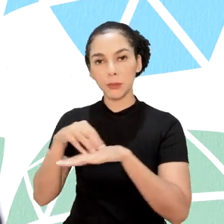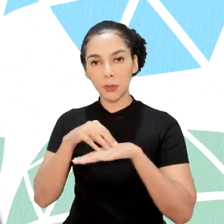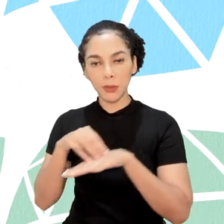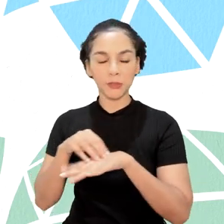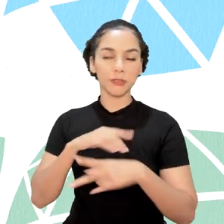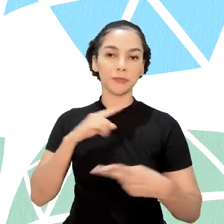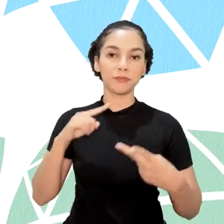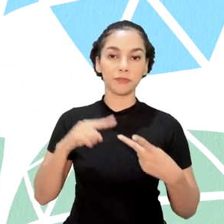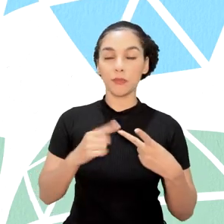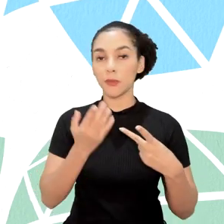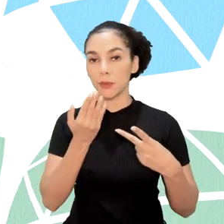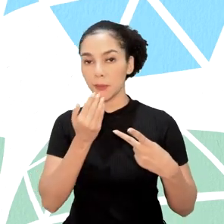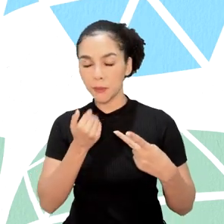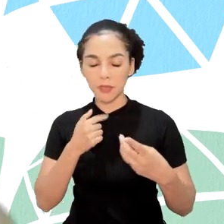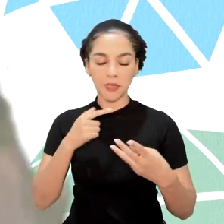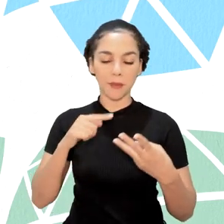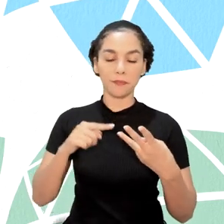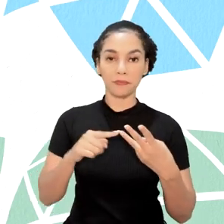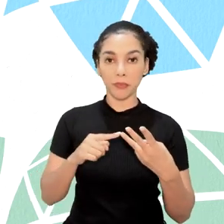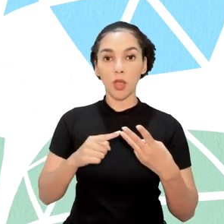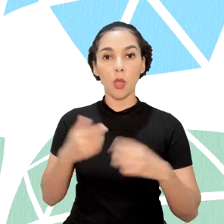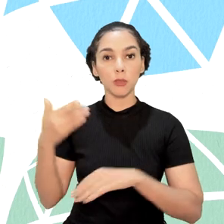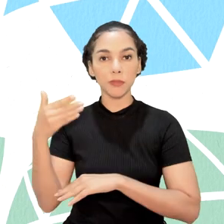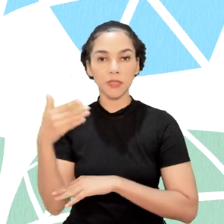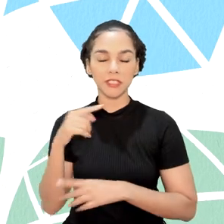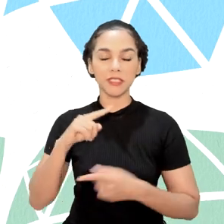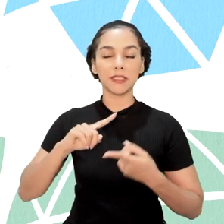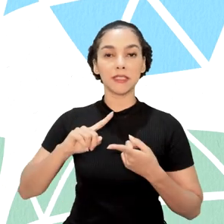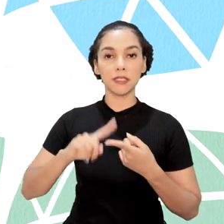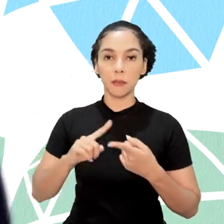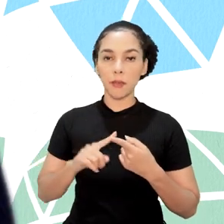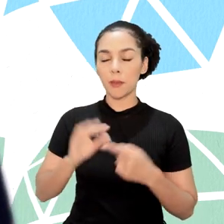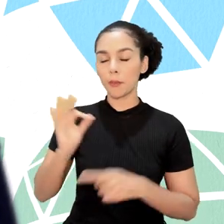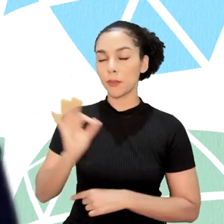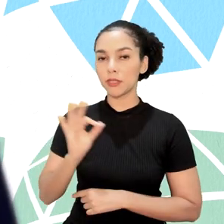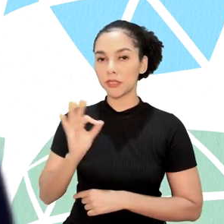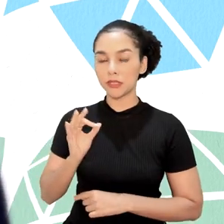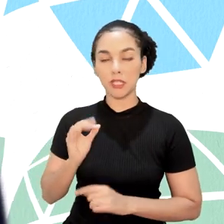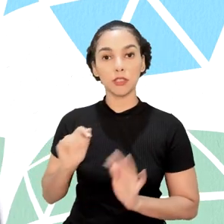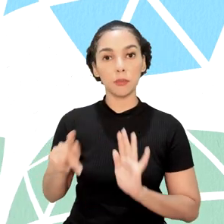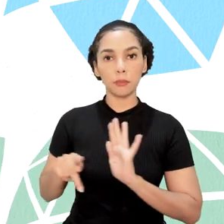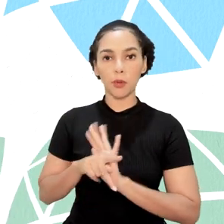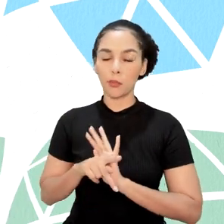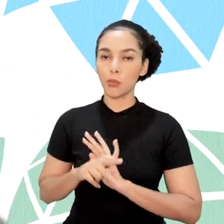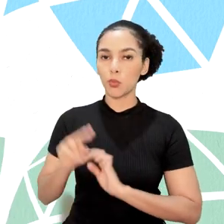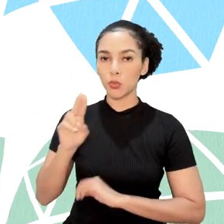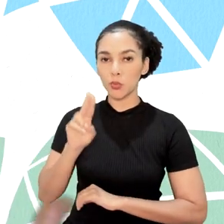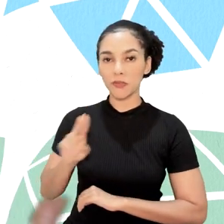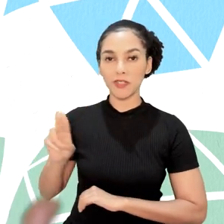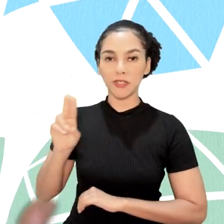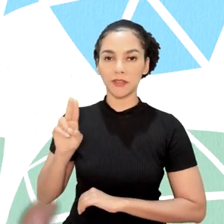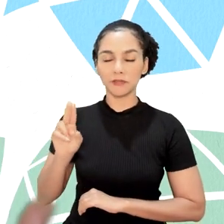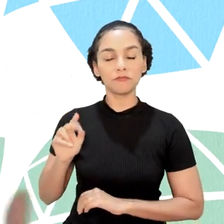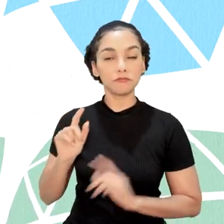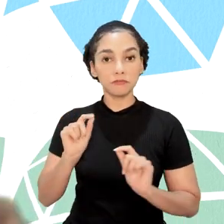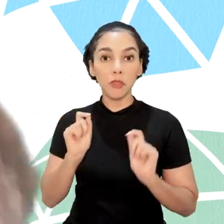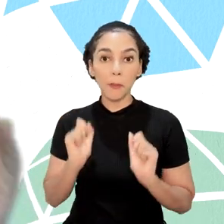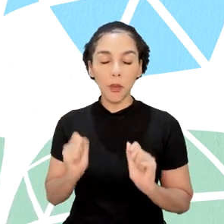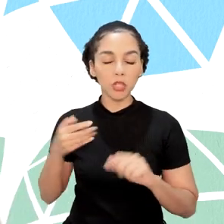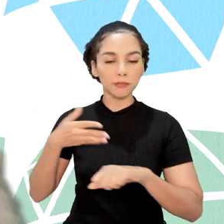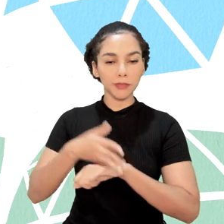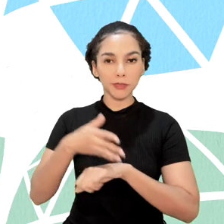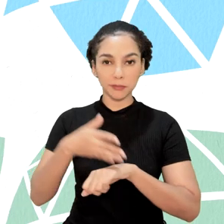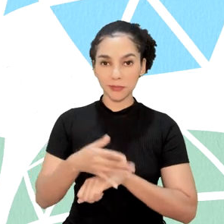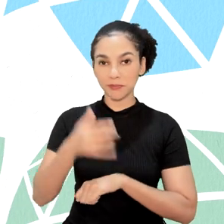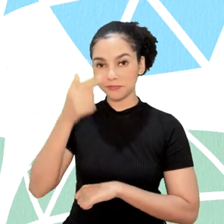alimentação, hospedagem e taxas universitárias. Desse jeito, você pode fazer parte da sua graduação